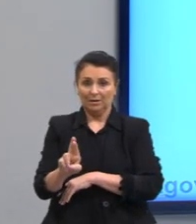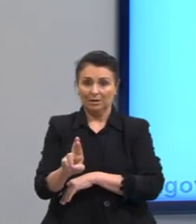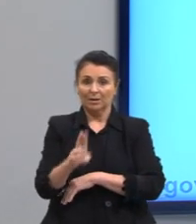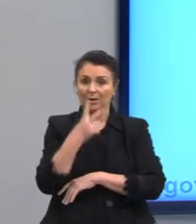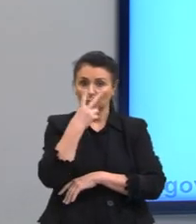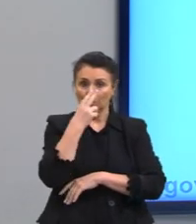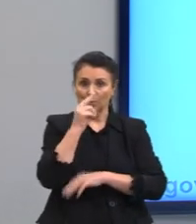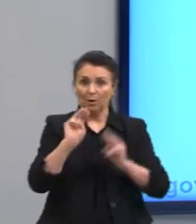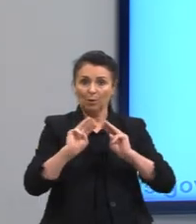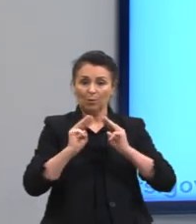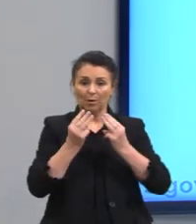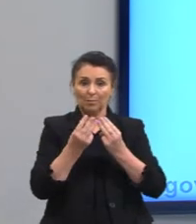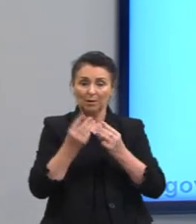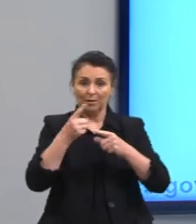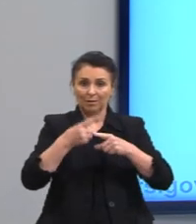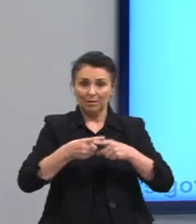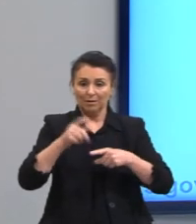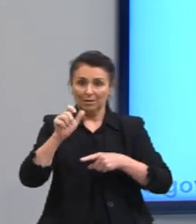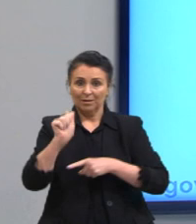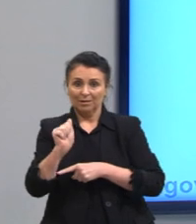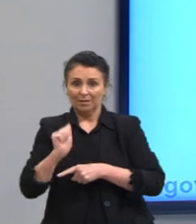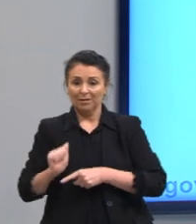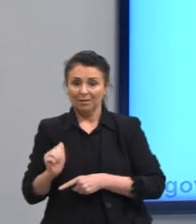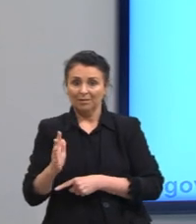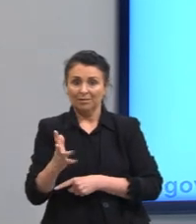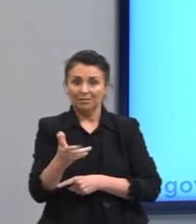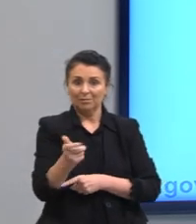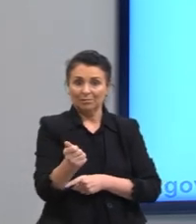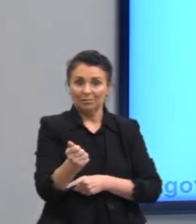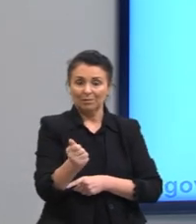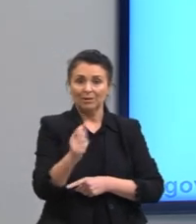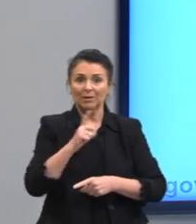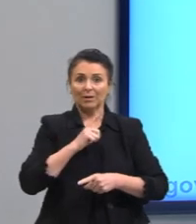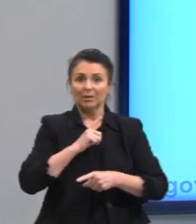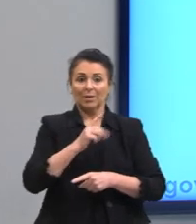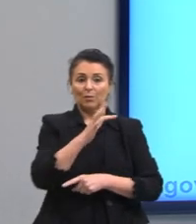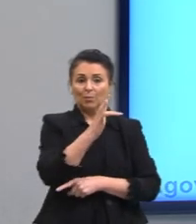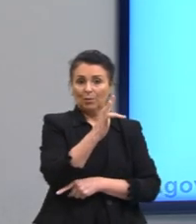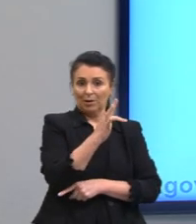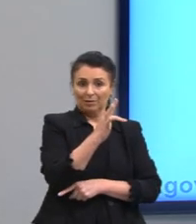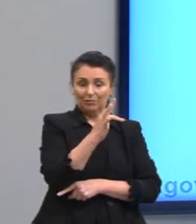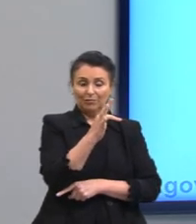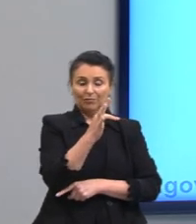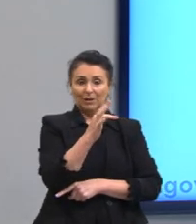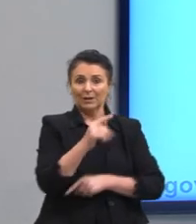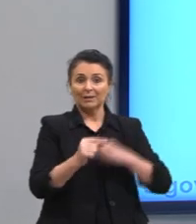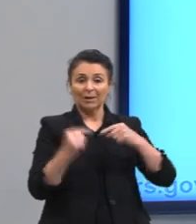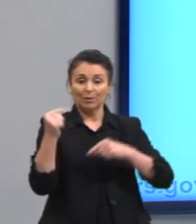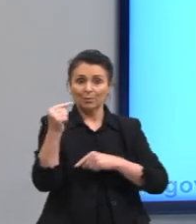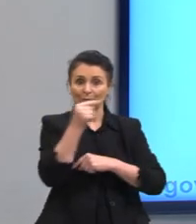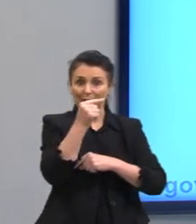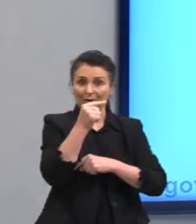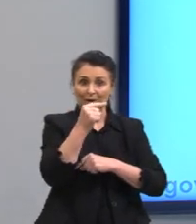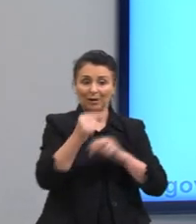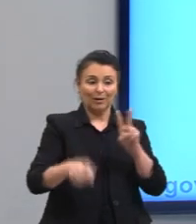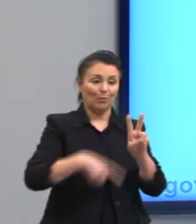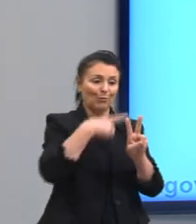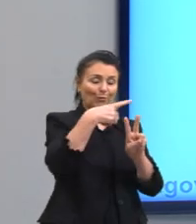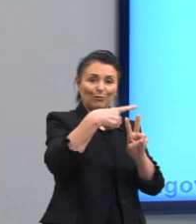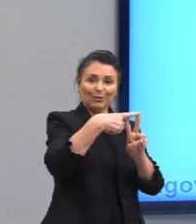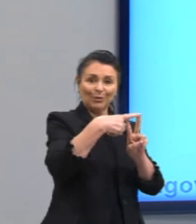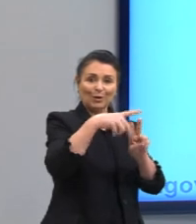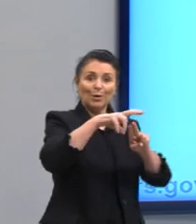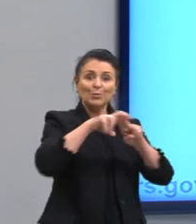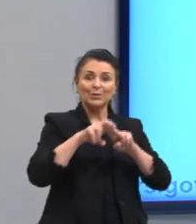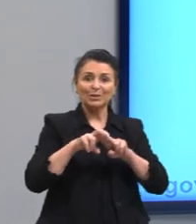a massa multiplicado pela aceleração. E aí, a gente tem a força resultante aqui, é um vetor. Por